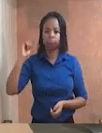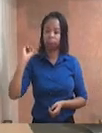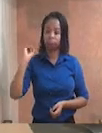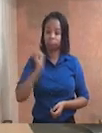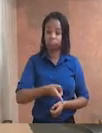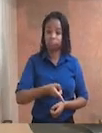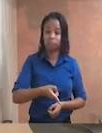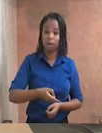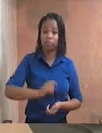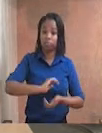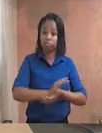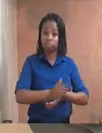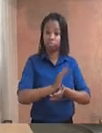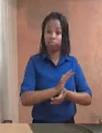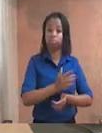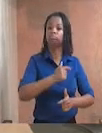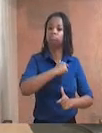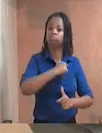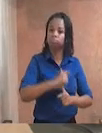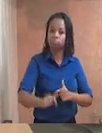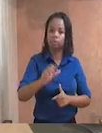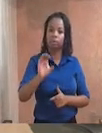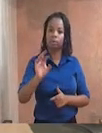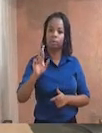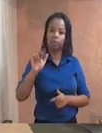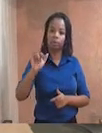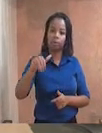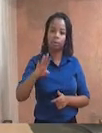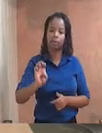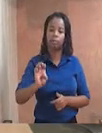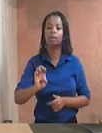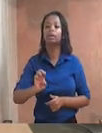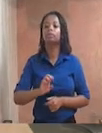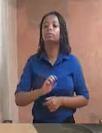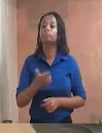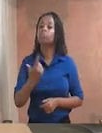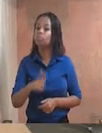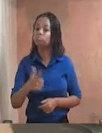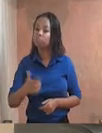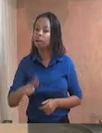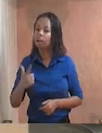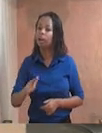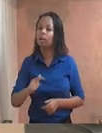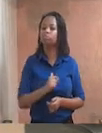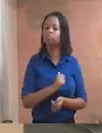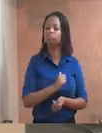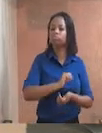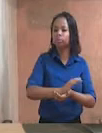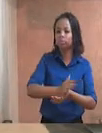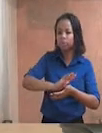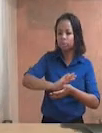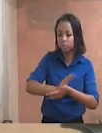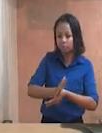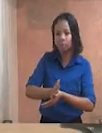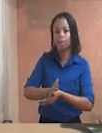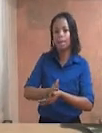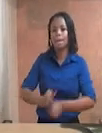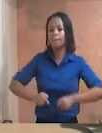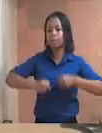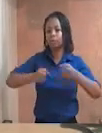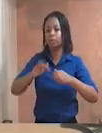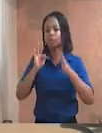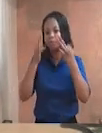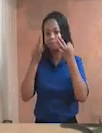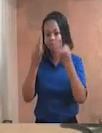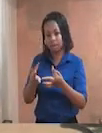da mãe não implicará a destituição do poder familiar, exceto